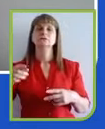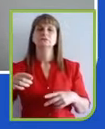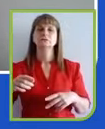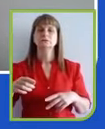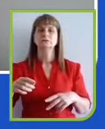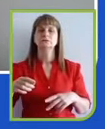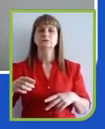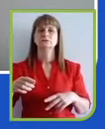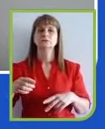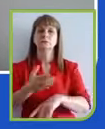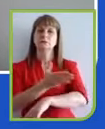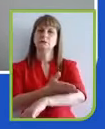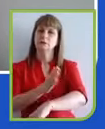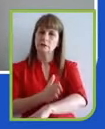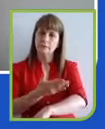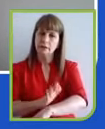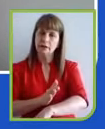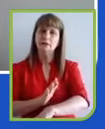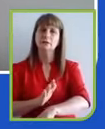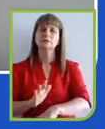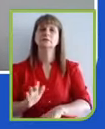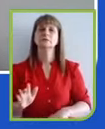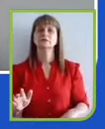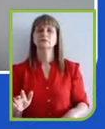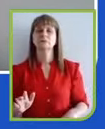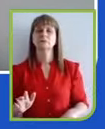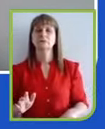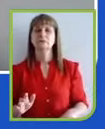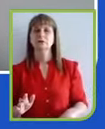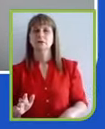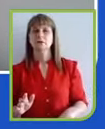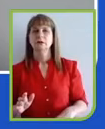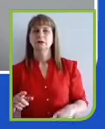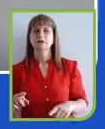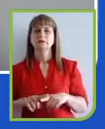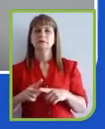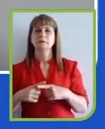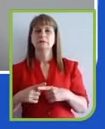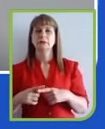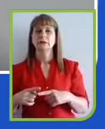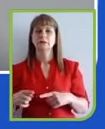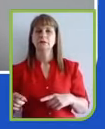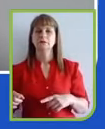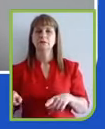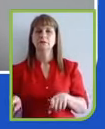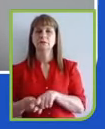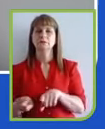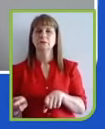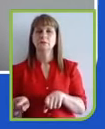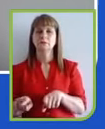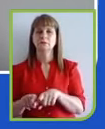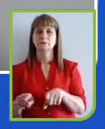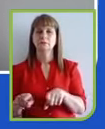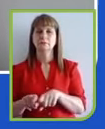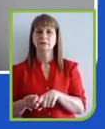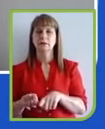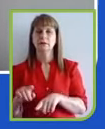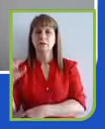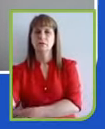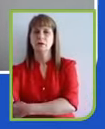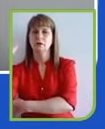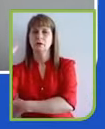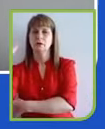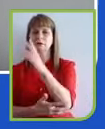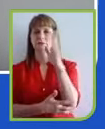exemplo, sobre viés inconsciente, e um pilar de ecossistema, que é a promoção da diversidade racial junto aos nossos parceiros,